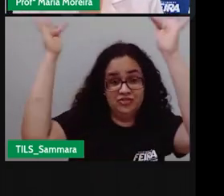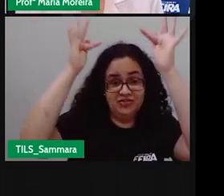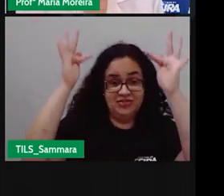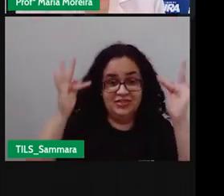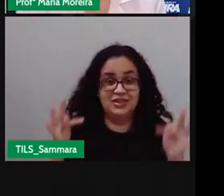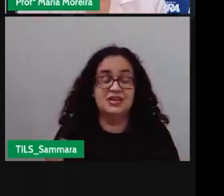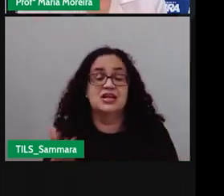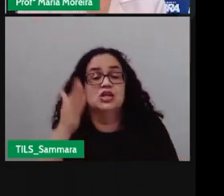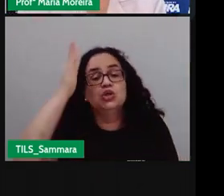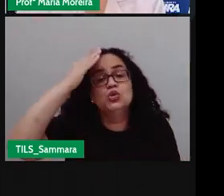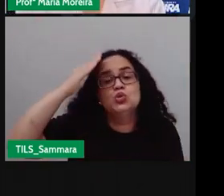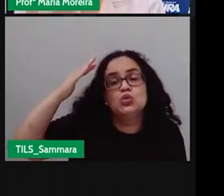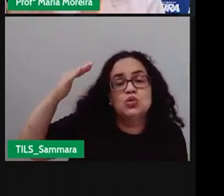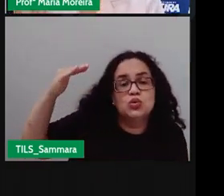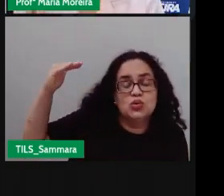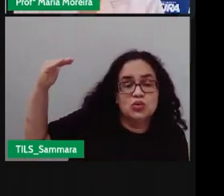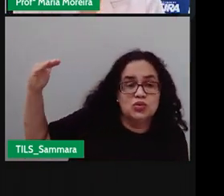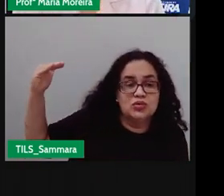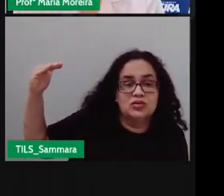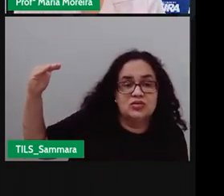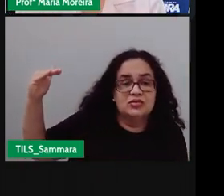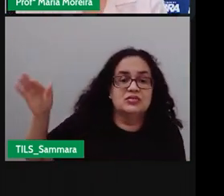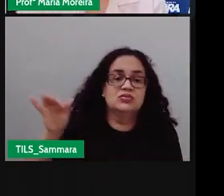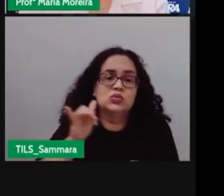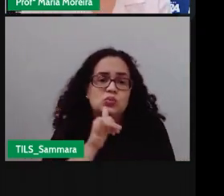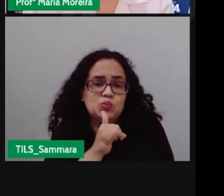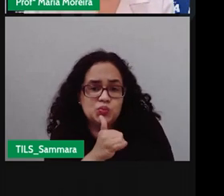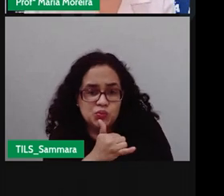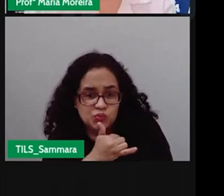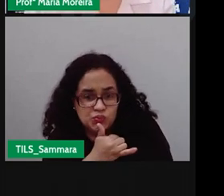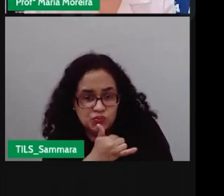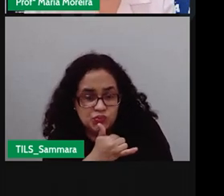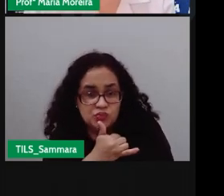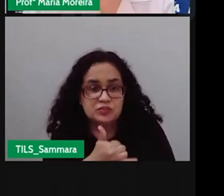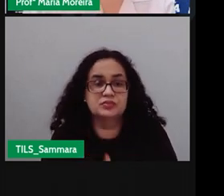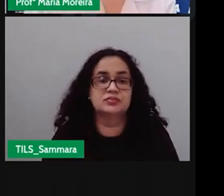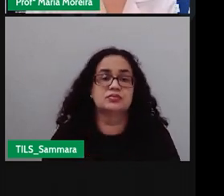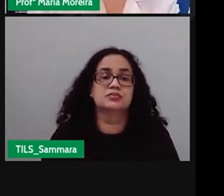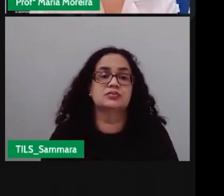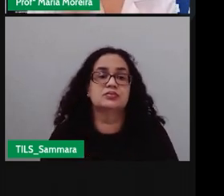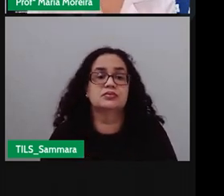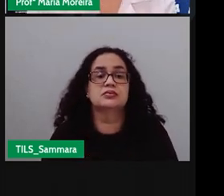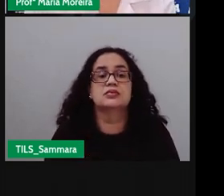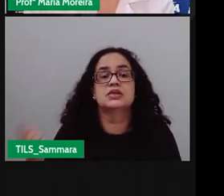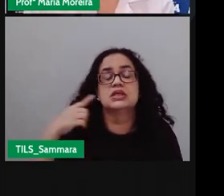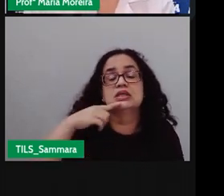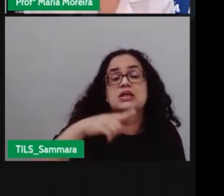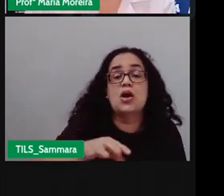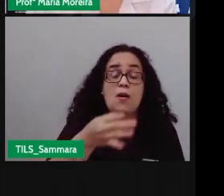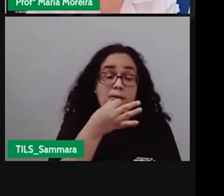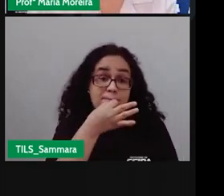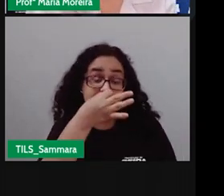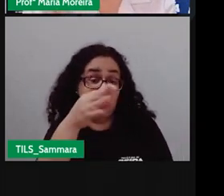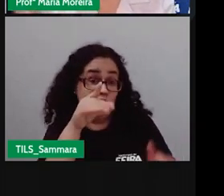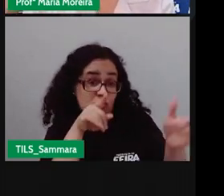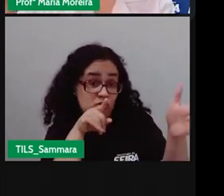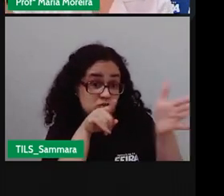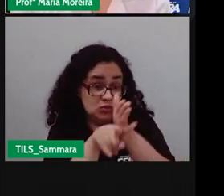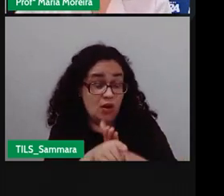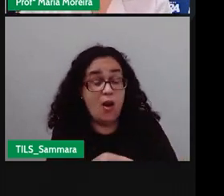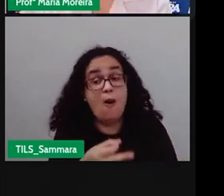qual o seu maior sonho o que deixa você triste o que te deixa animado bom isso aí são sugestões de perguntas